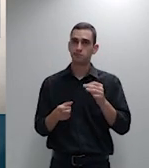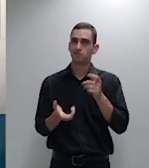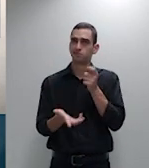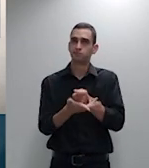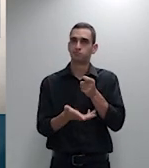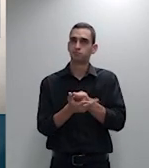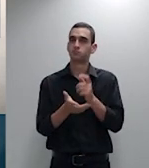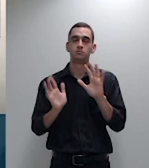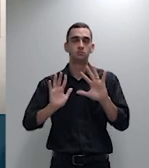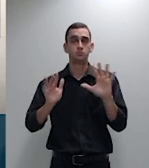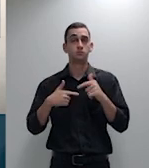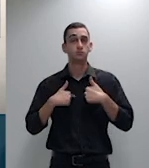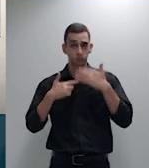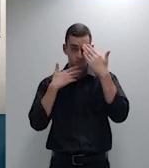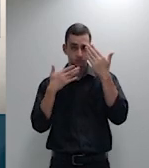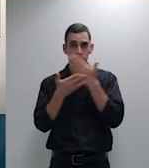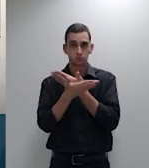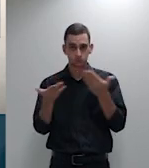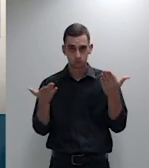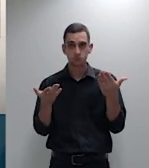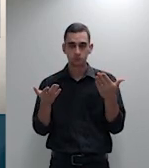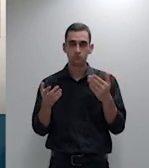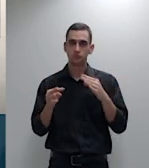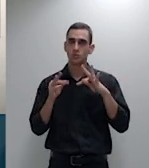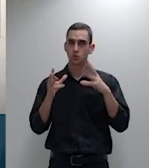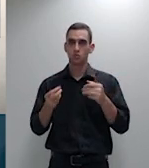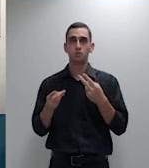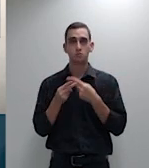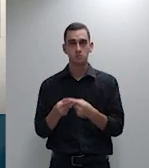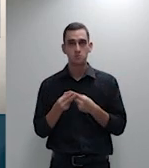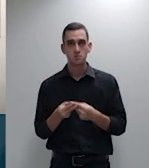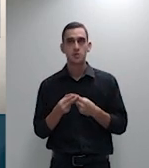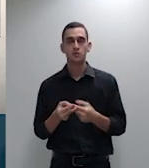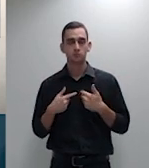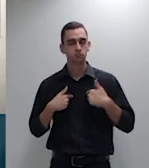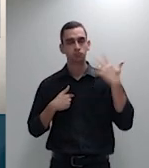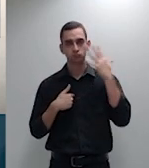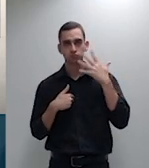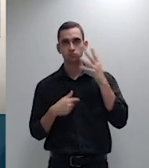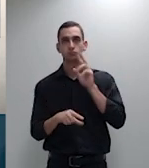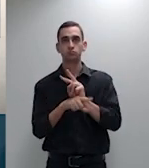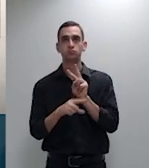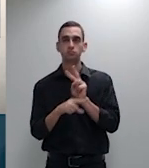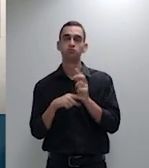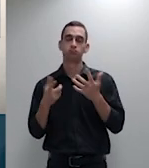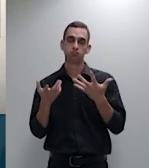agradecendo a paciência por seu ouvido espera o provimento do recurso